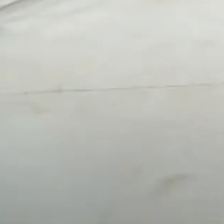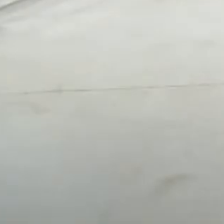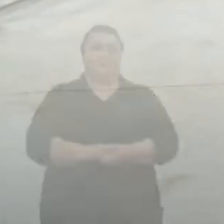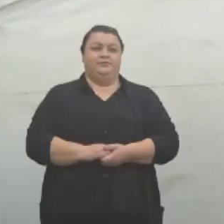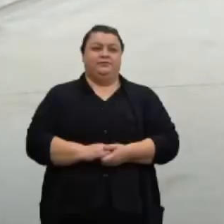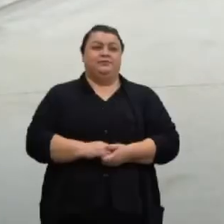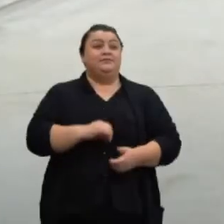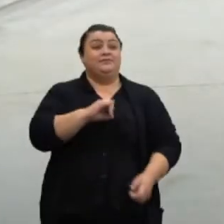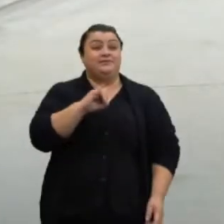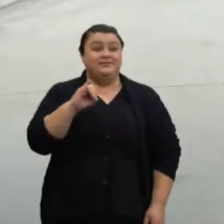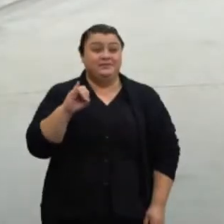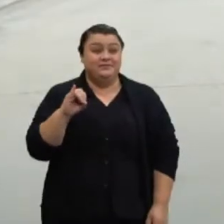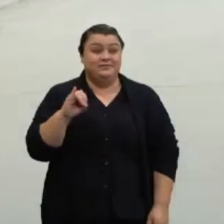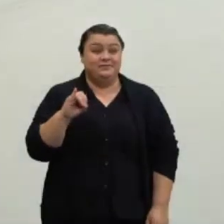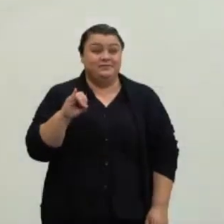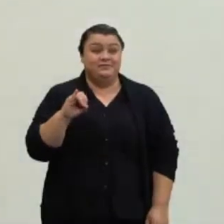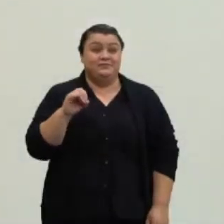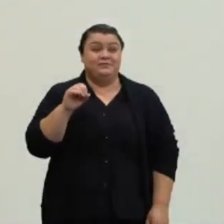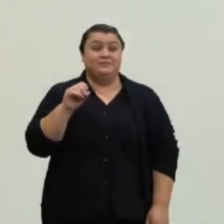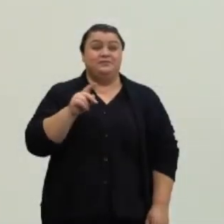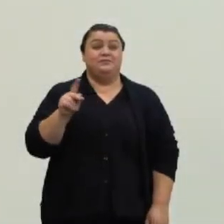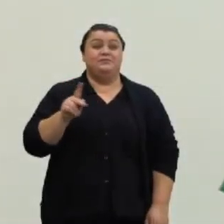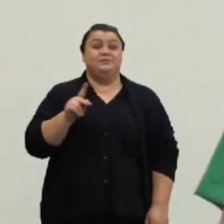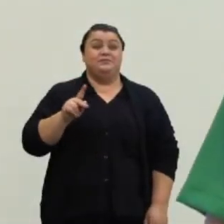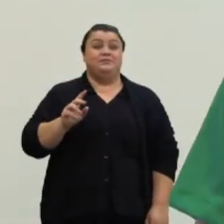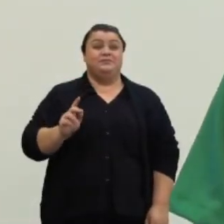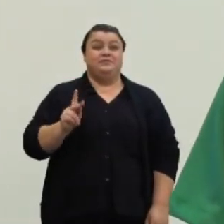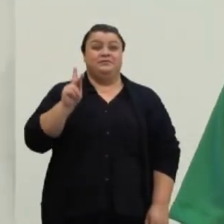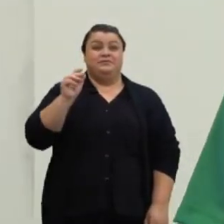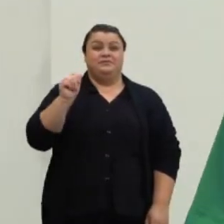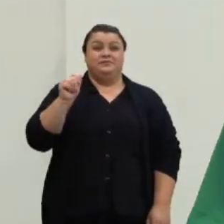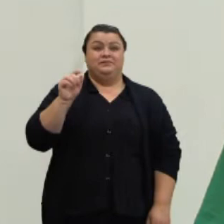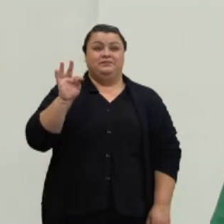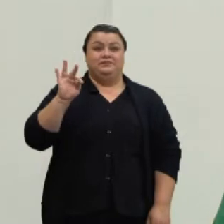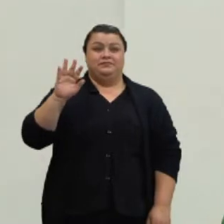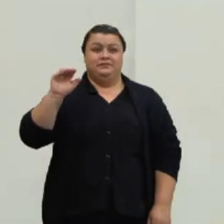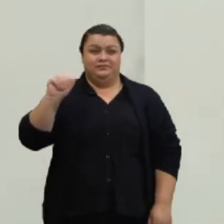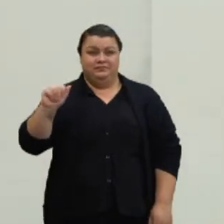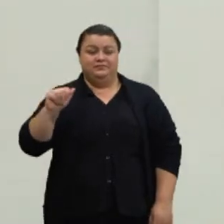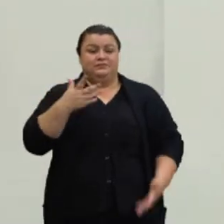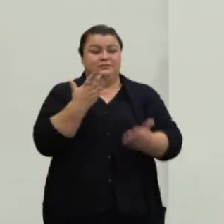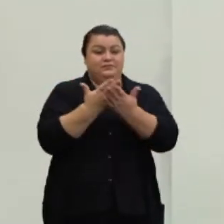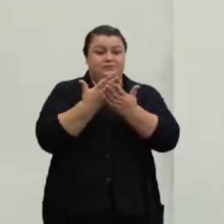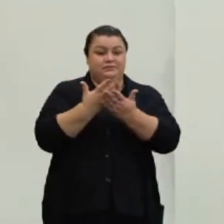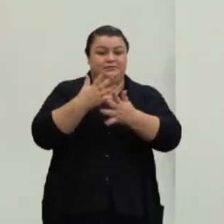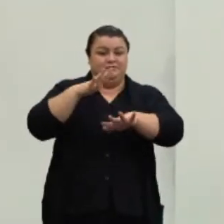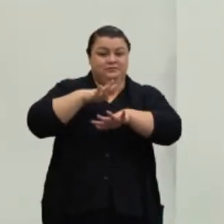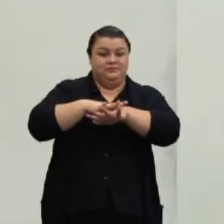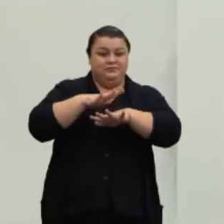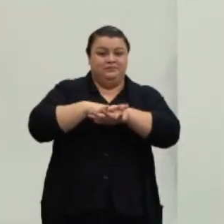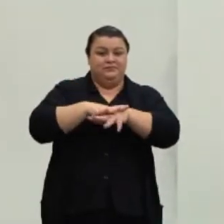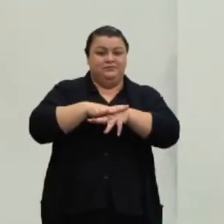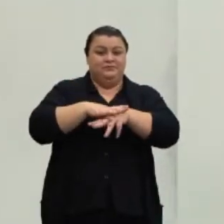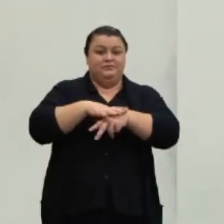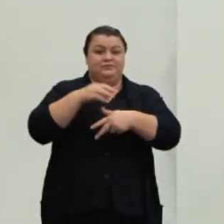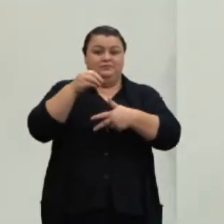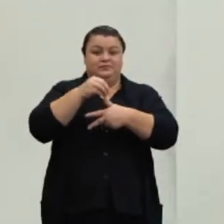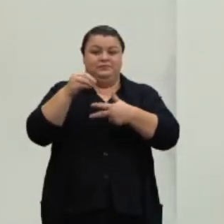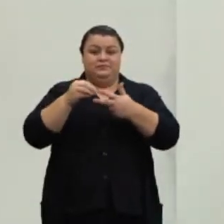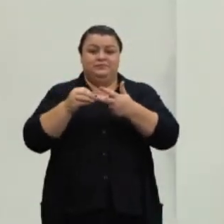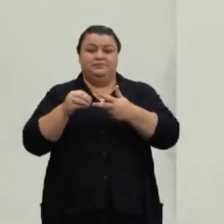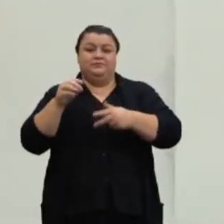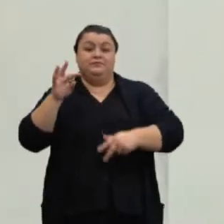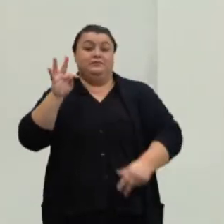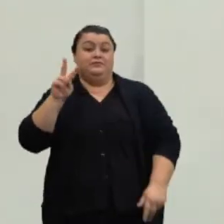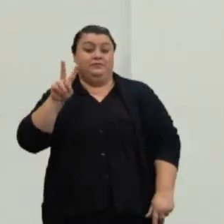Olá pessoal, eu sou a professora Kátia Rocha, estamos estudando matemática para o Enem aqui na TVE,